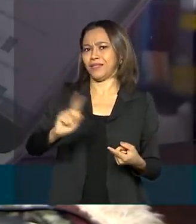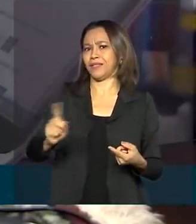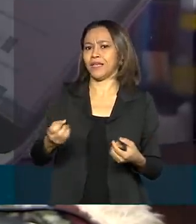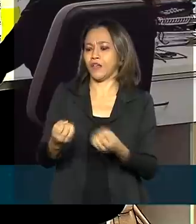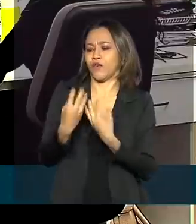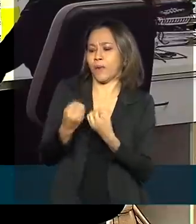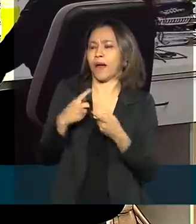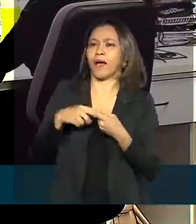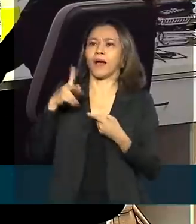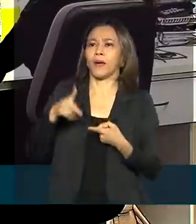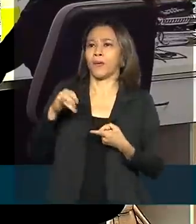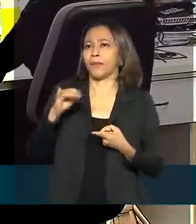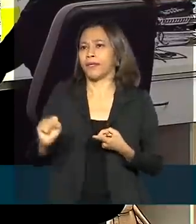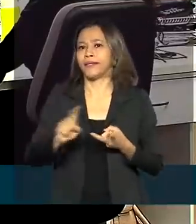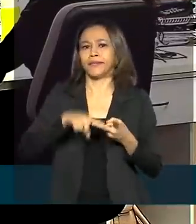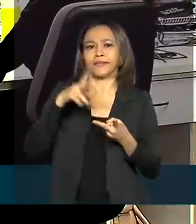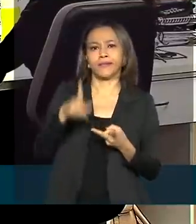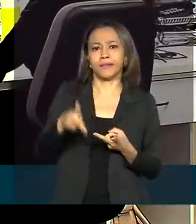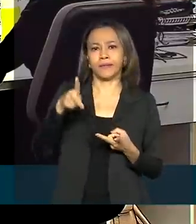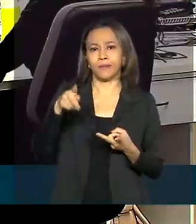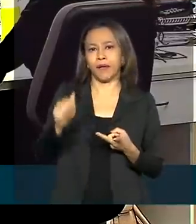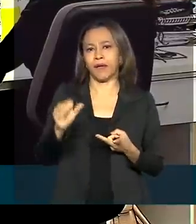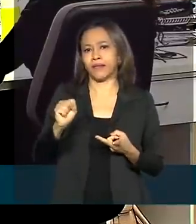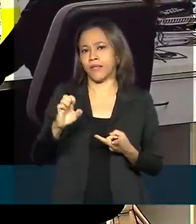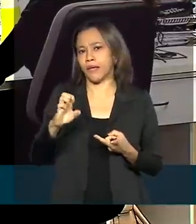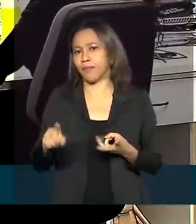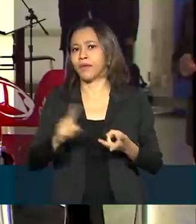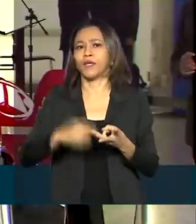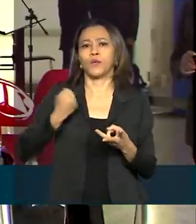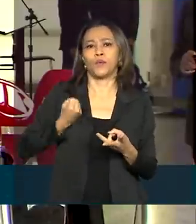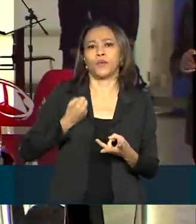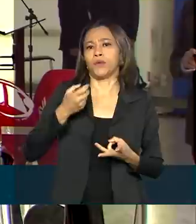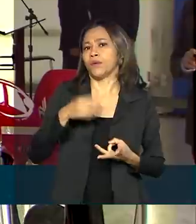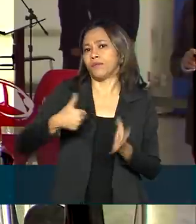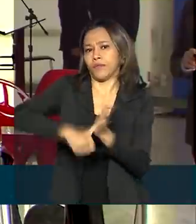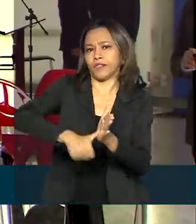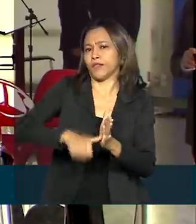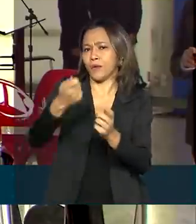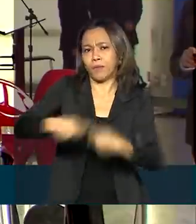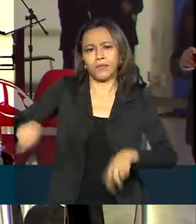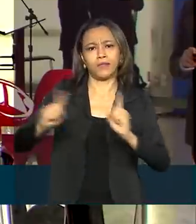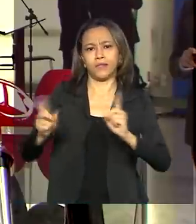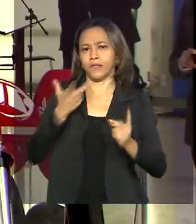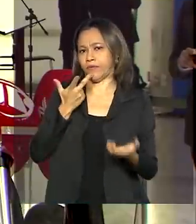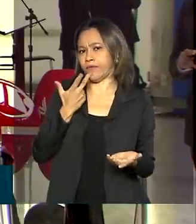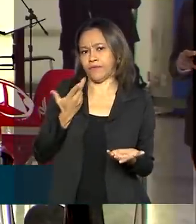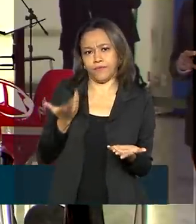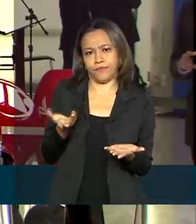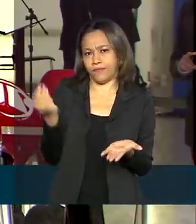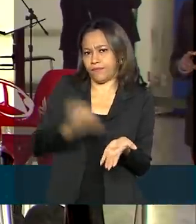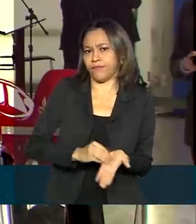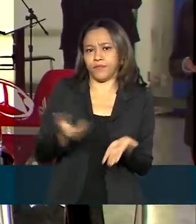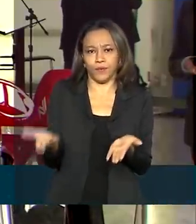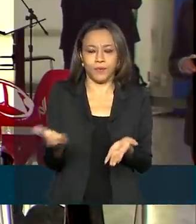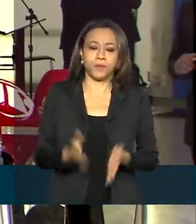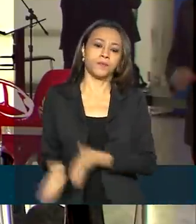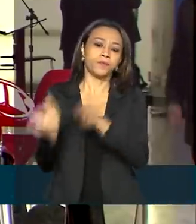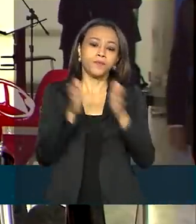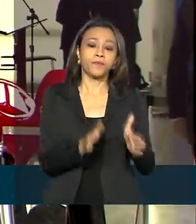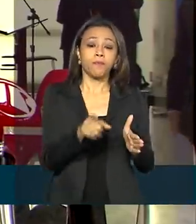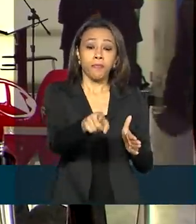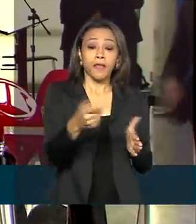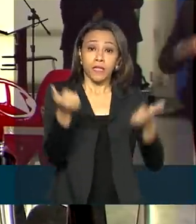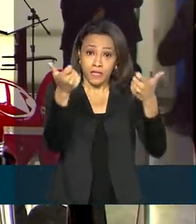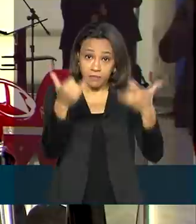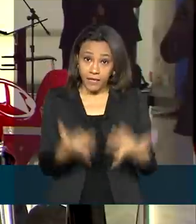informar o PIS e PASEP e números de RG, por exemplo. Dentro do novo E-Social, gente está basicamente